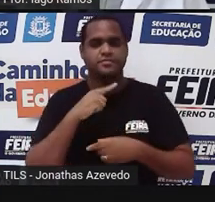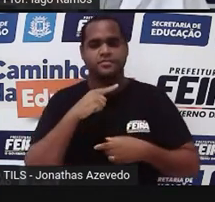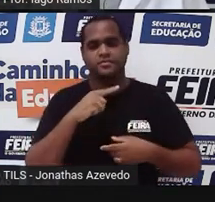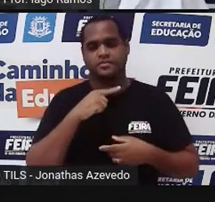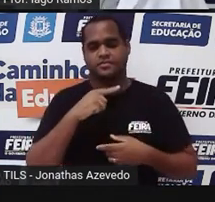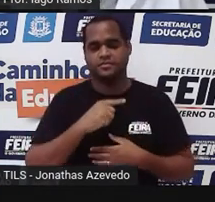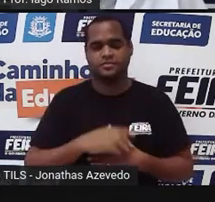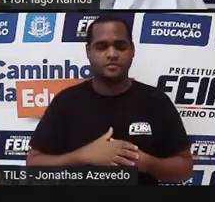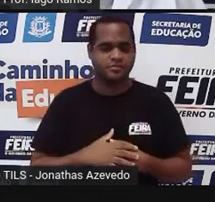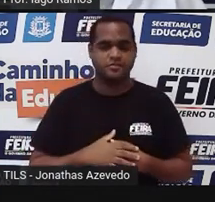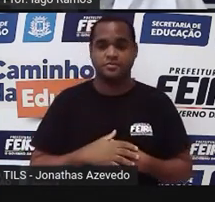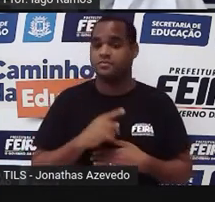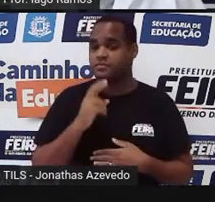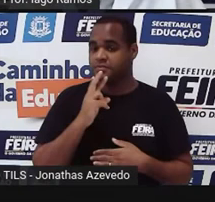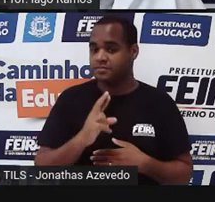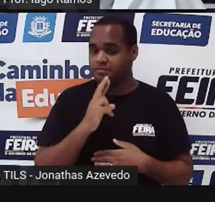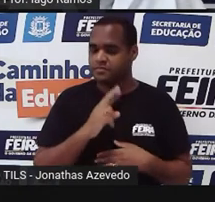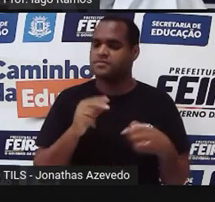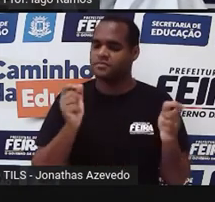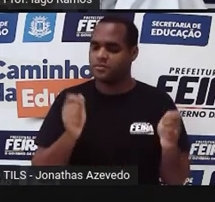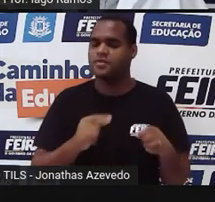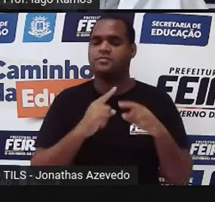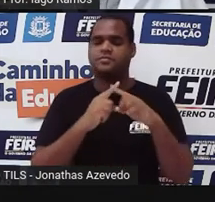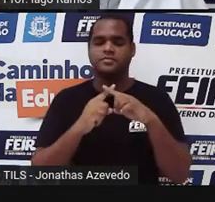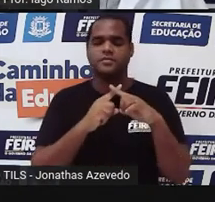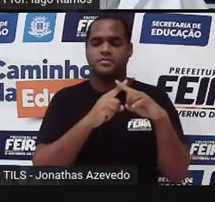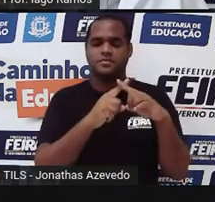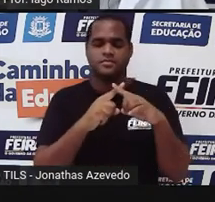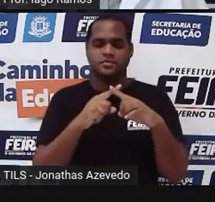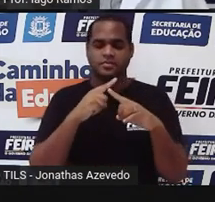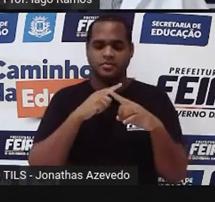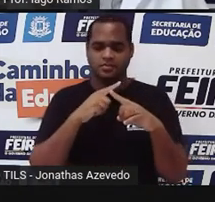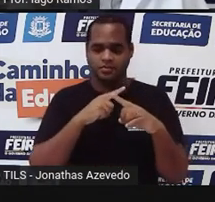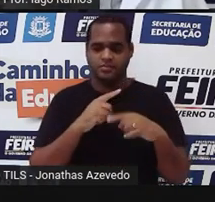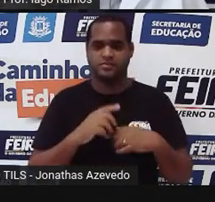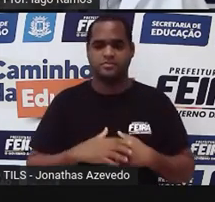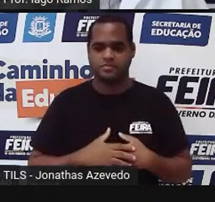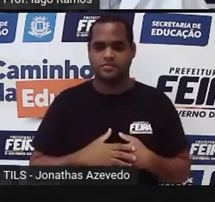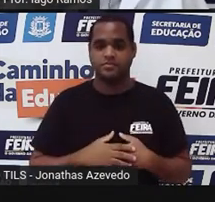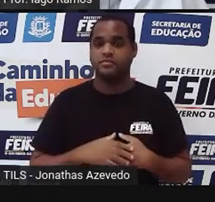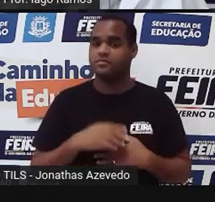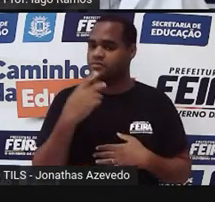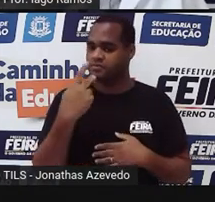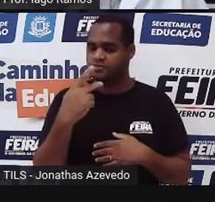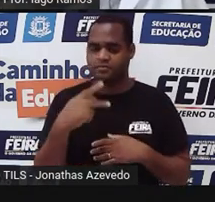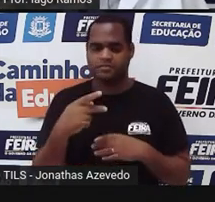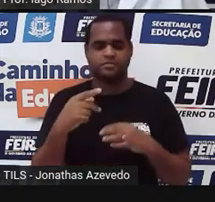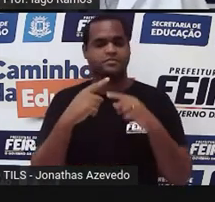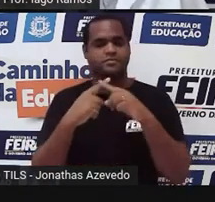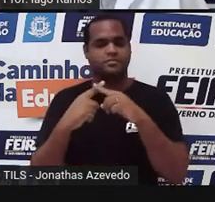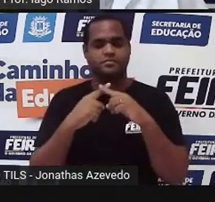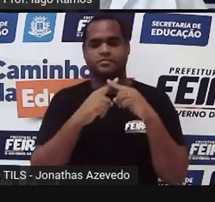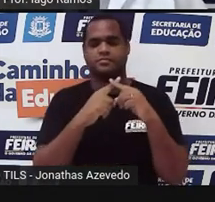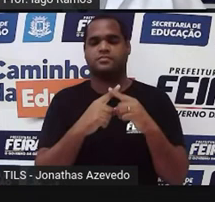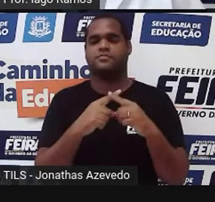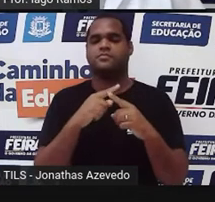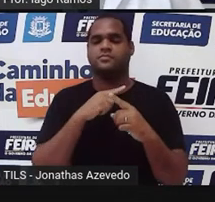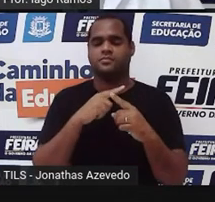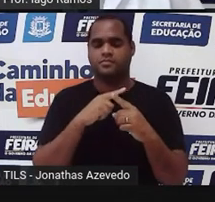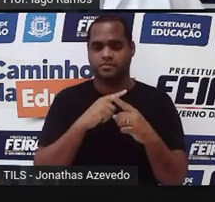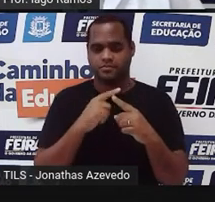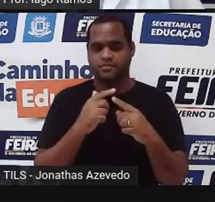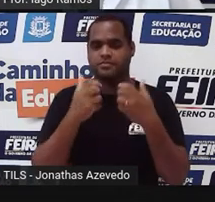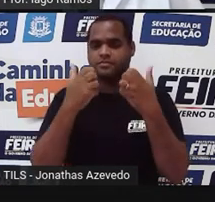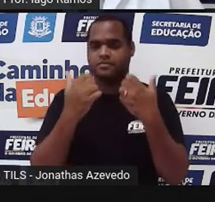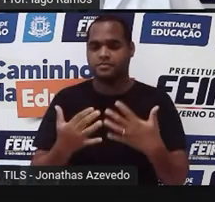produto, resultado da multiplicação, tá? Ou seja, calcula a multiplicação entre as medidas